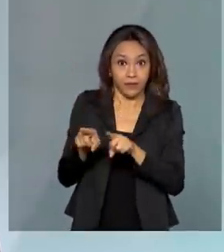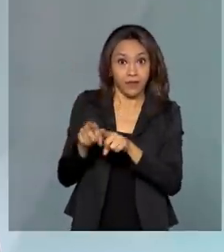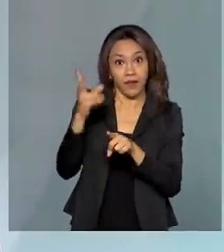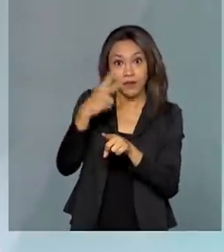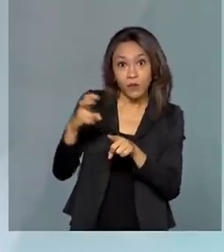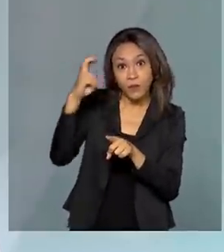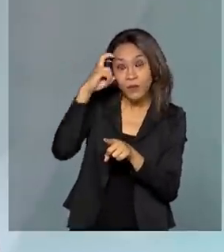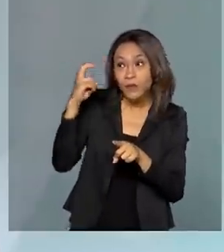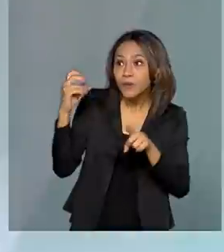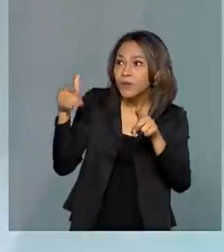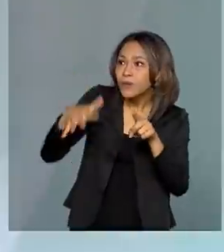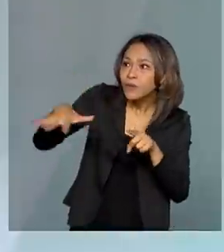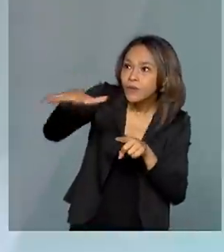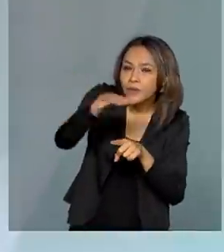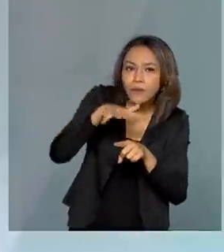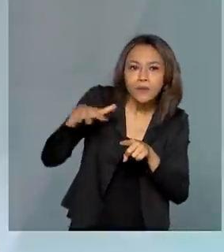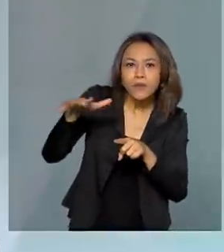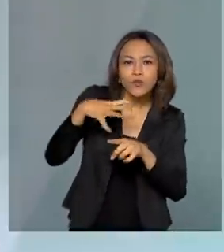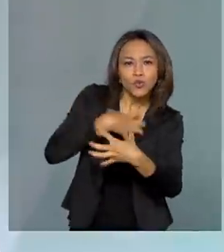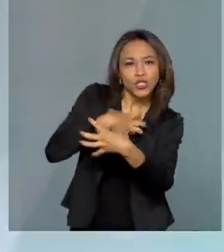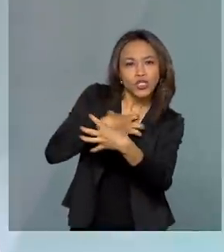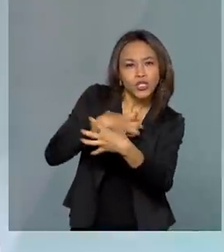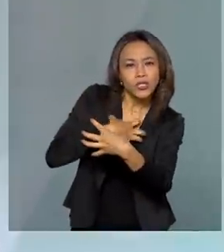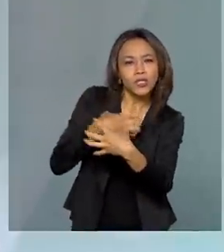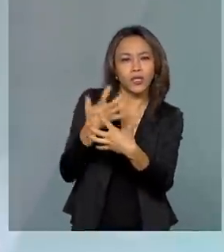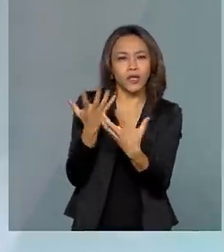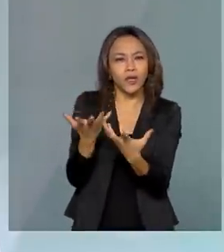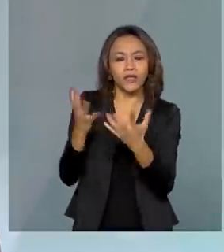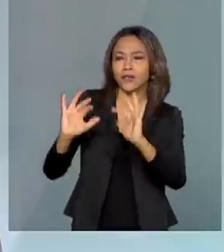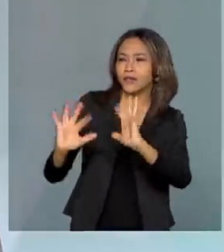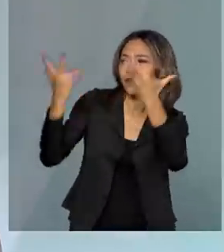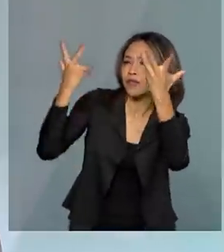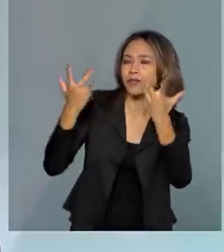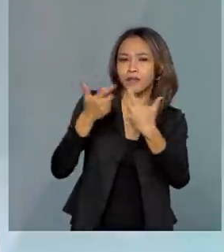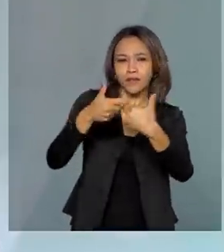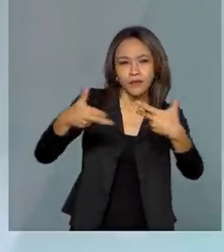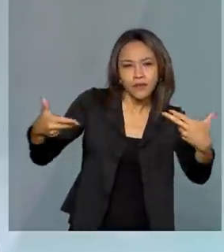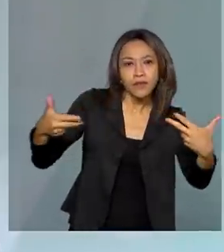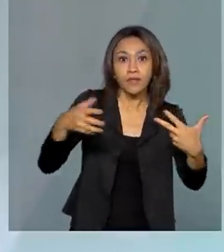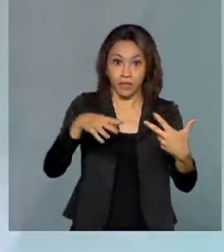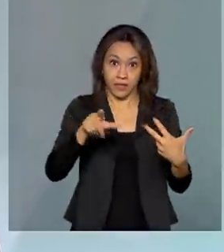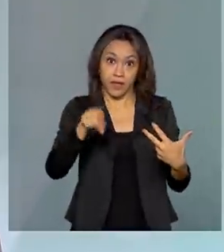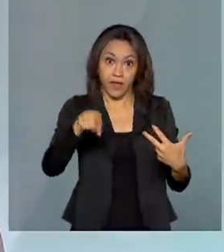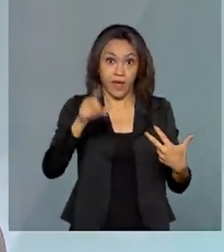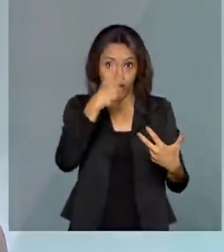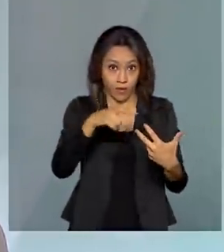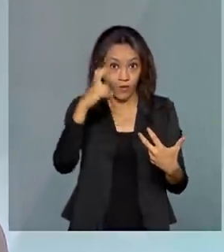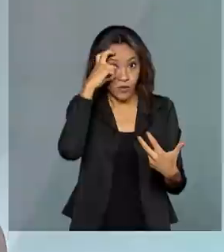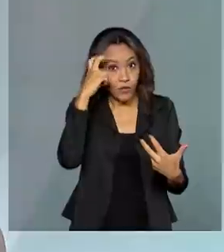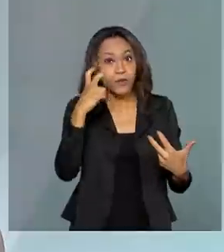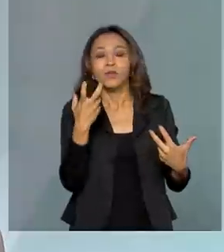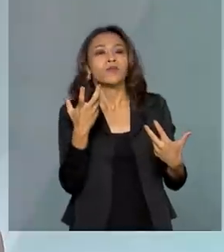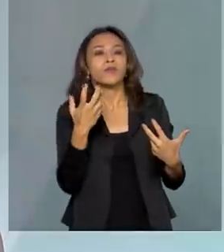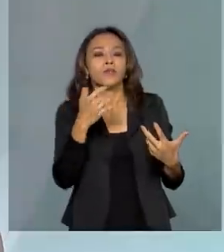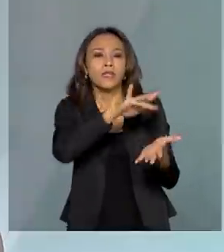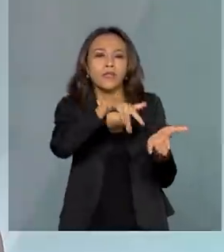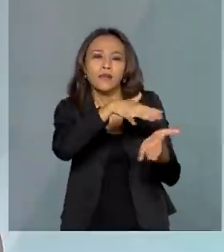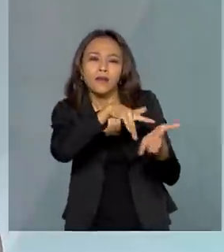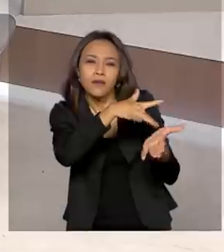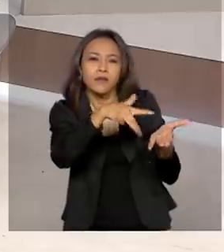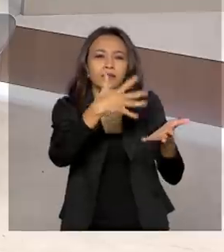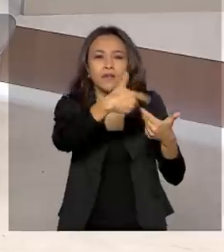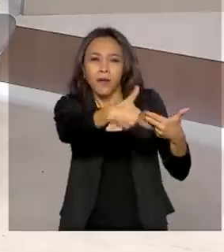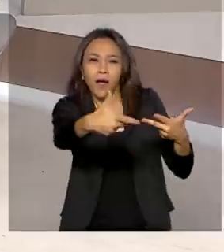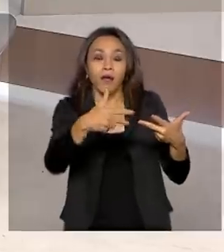culturais, o modo de fazer, as celebrações. Já temos o patrimônio edificado, que é considerado o patrimônio